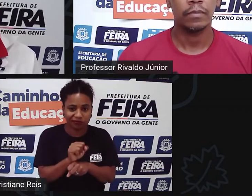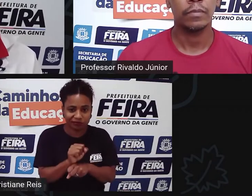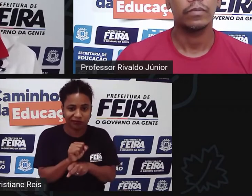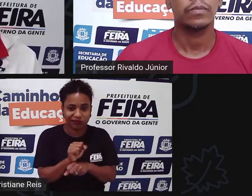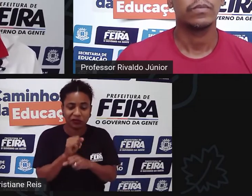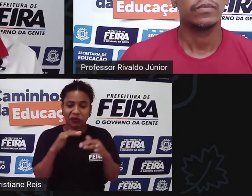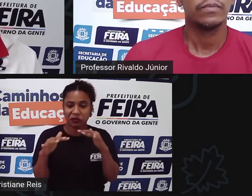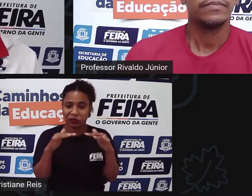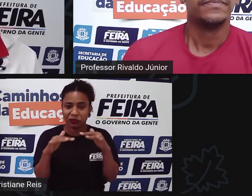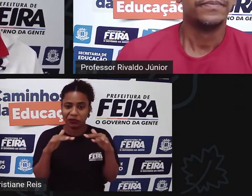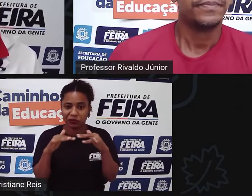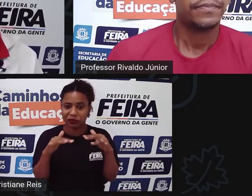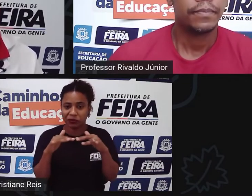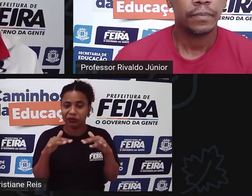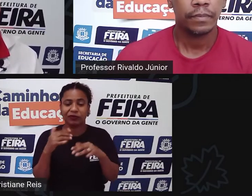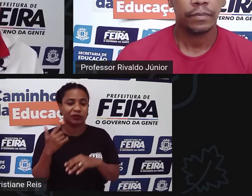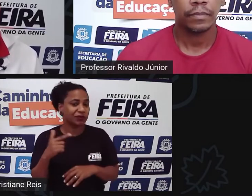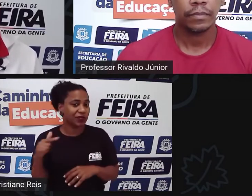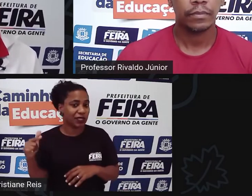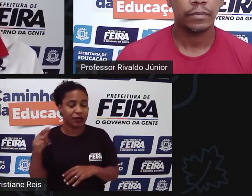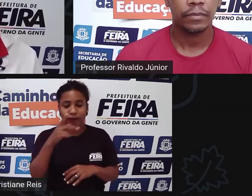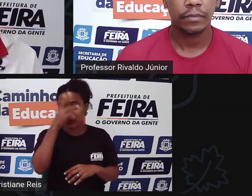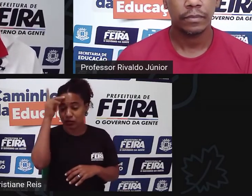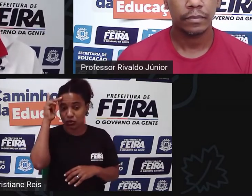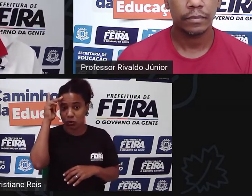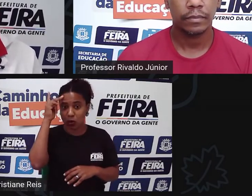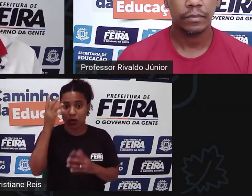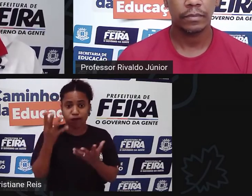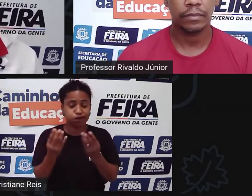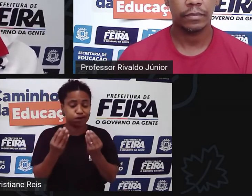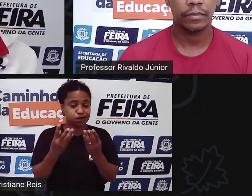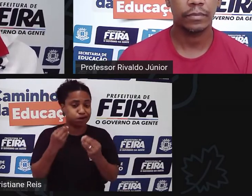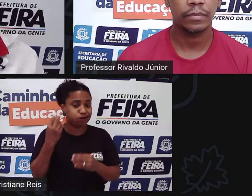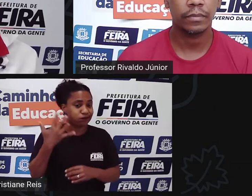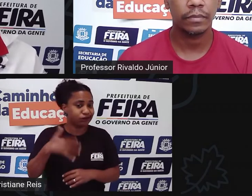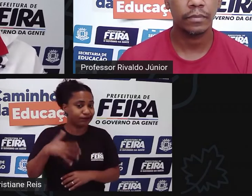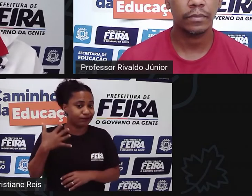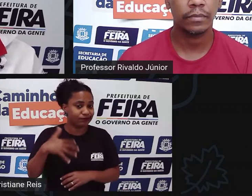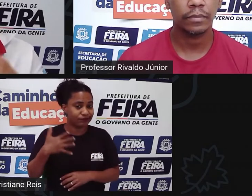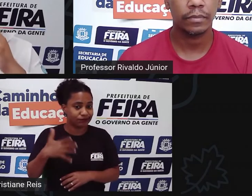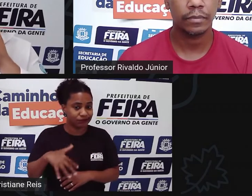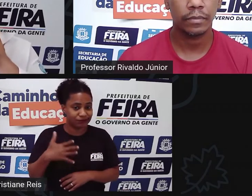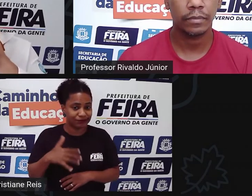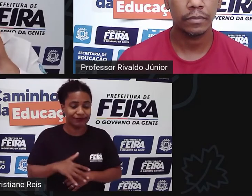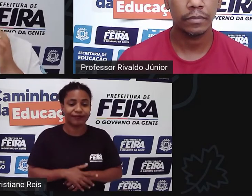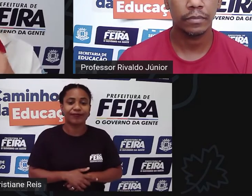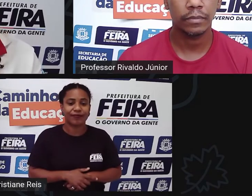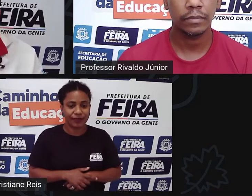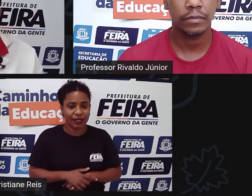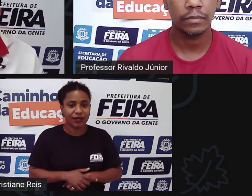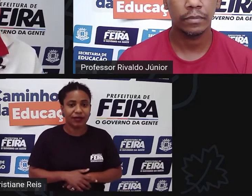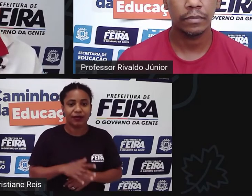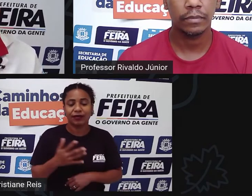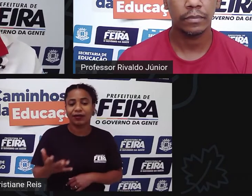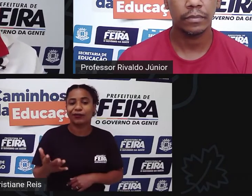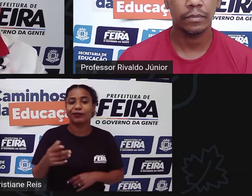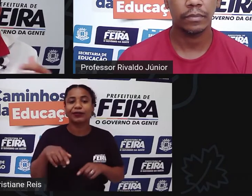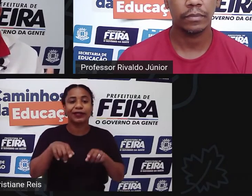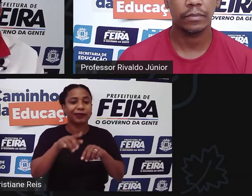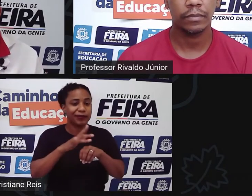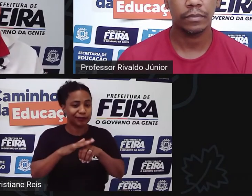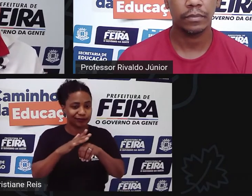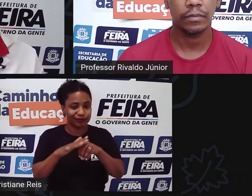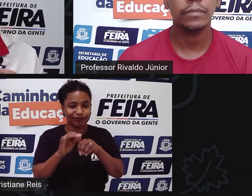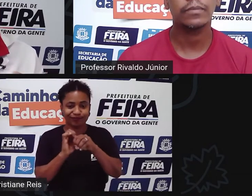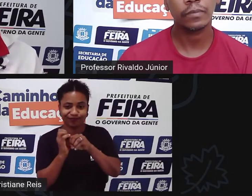né? Muita coisa. É muita gente. Essa pesquisa foi mais voltada para mudança de hábitos no momento da pandemia. A gente